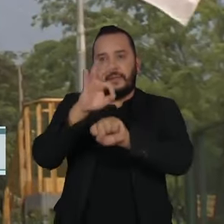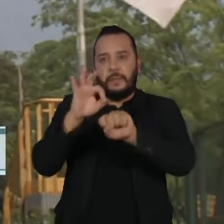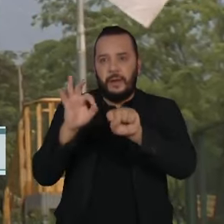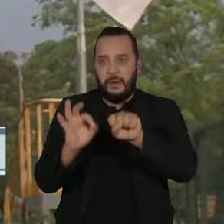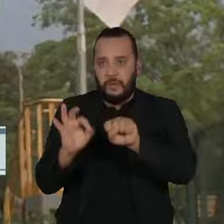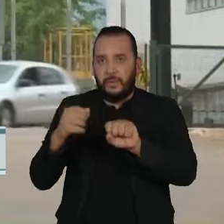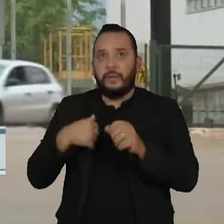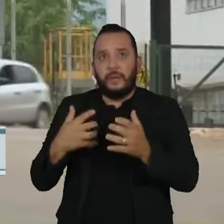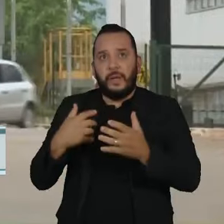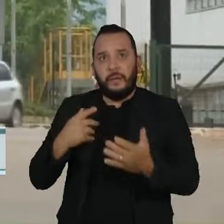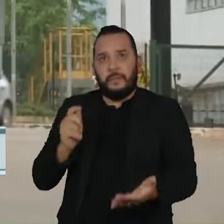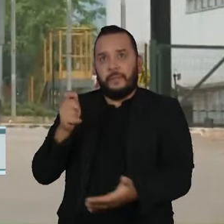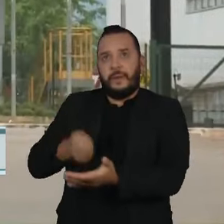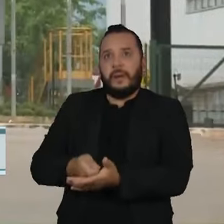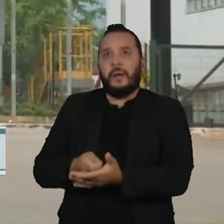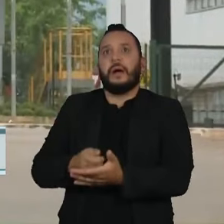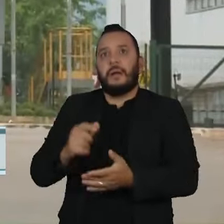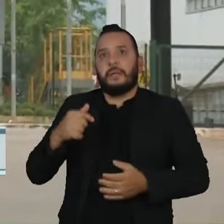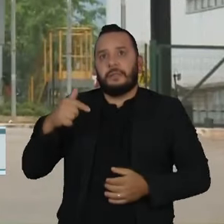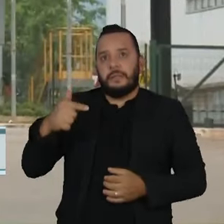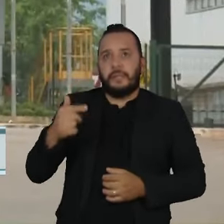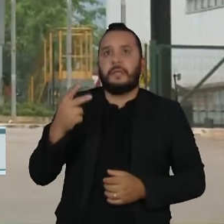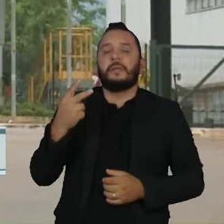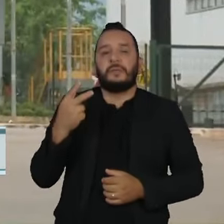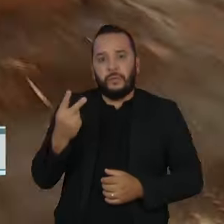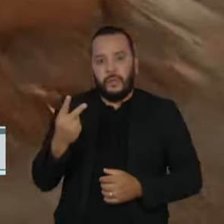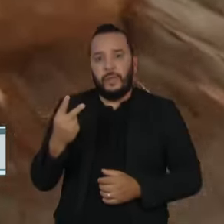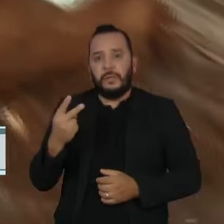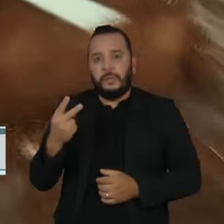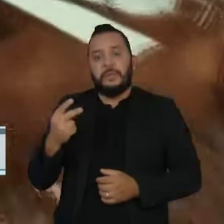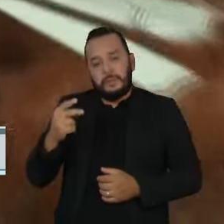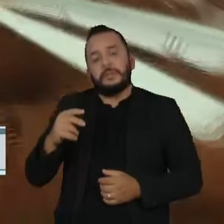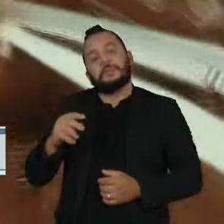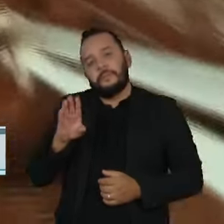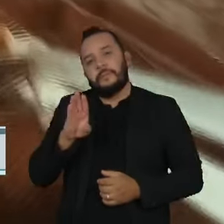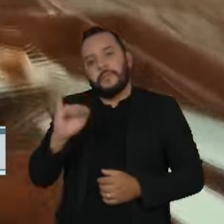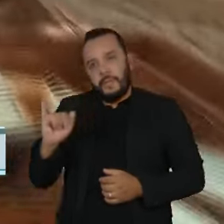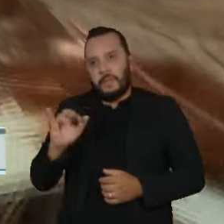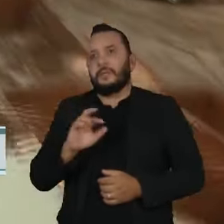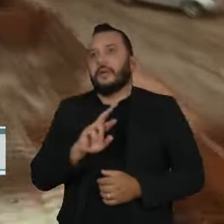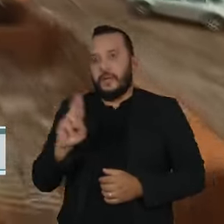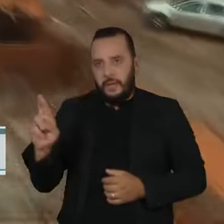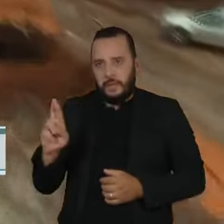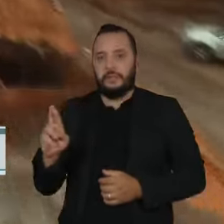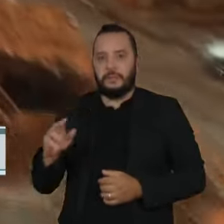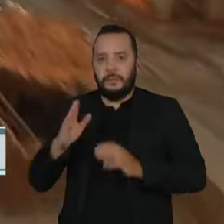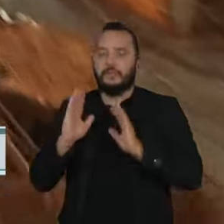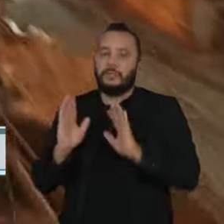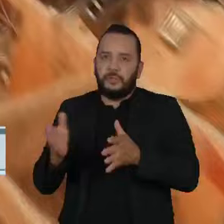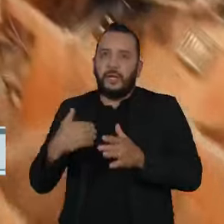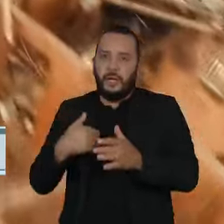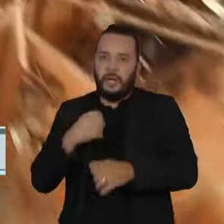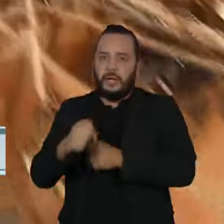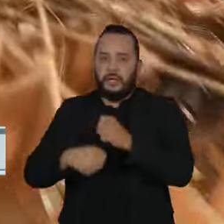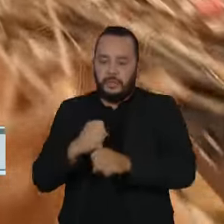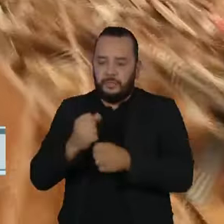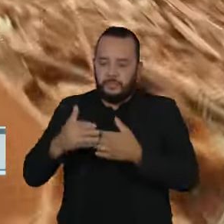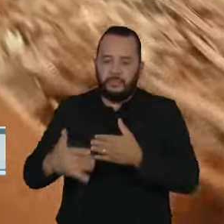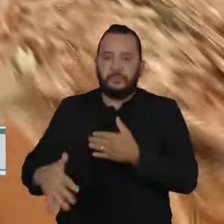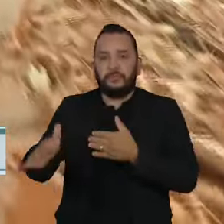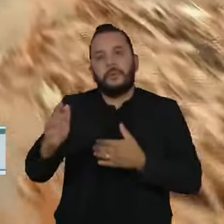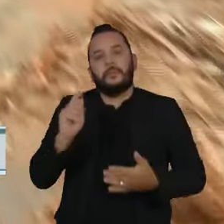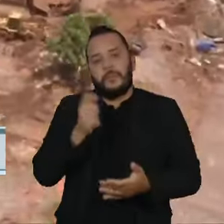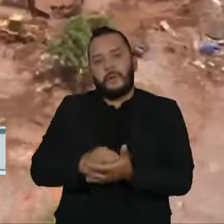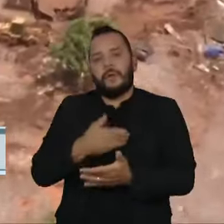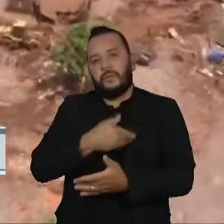pagamento de 72 bilhões de reais em dinheiro ao longo de um período não informado aos governos federal, de